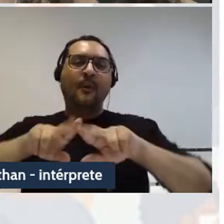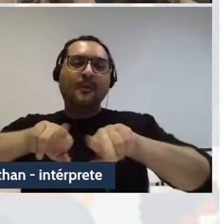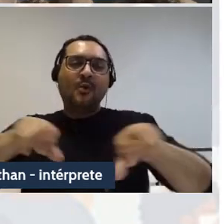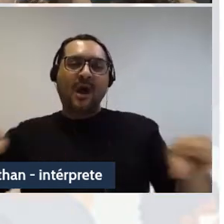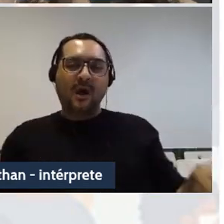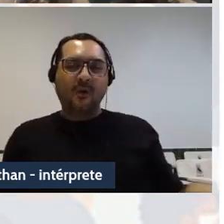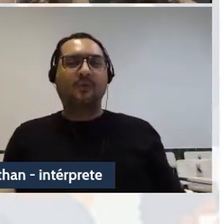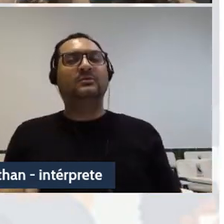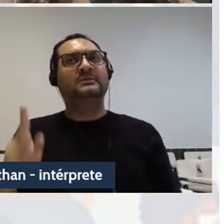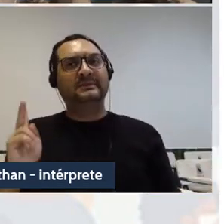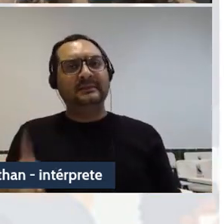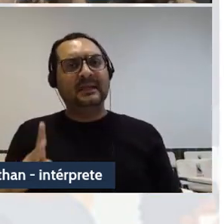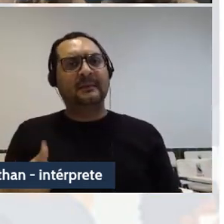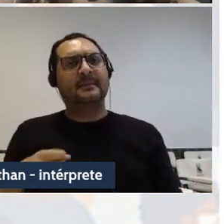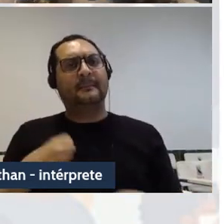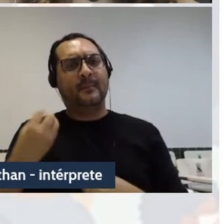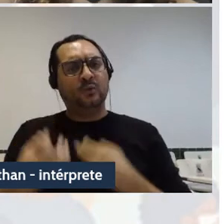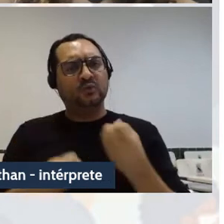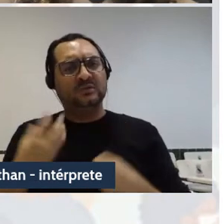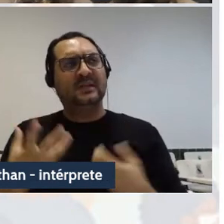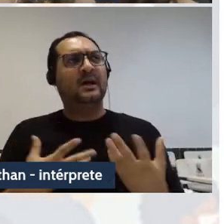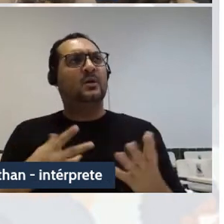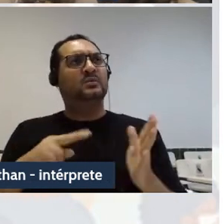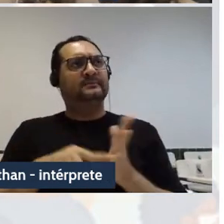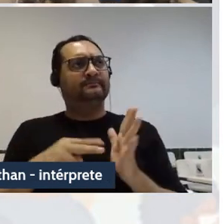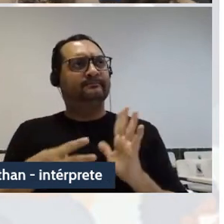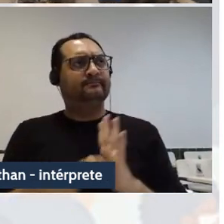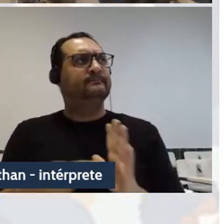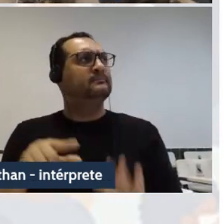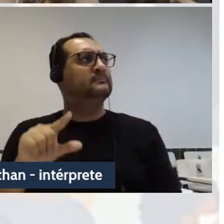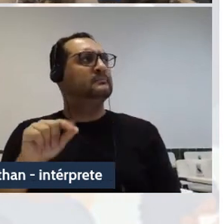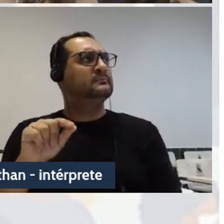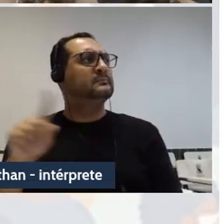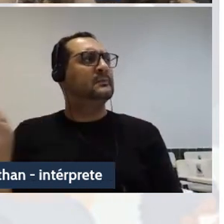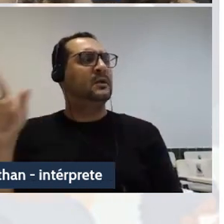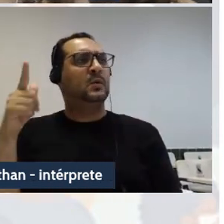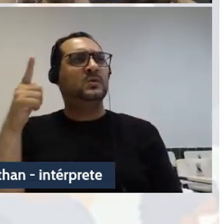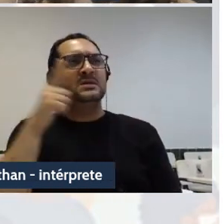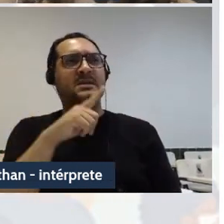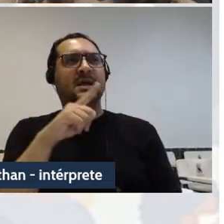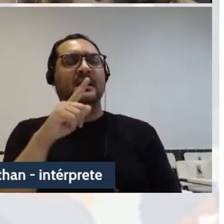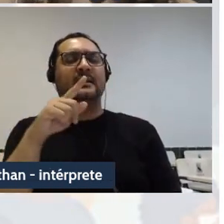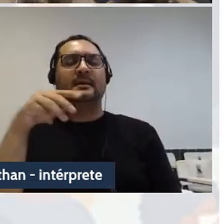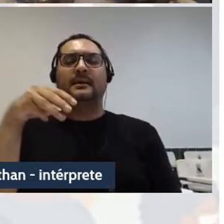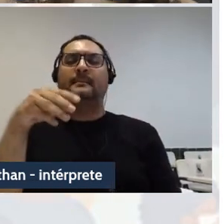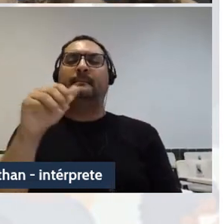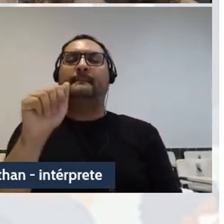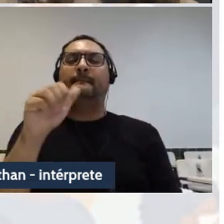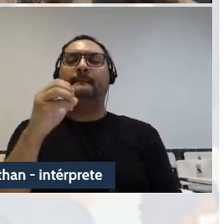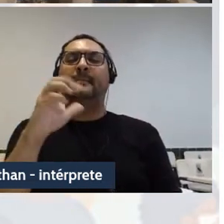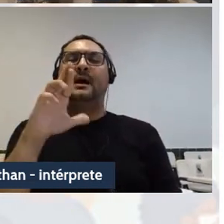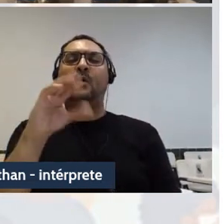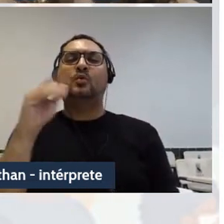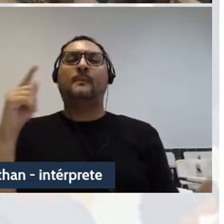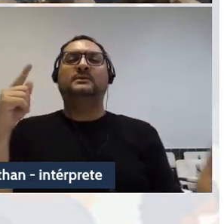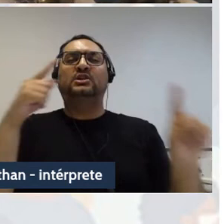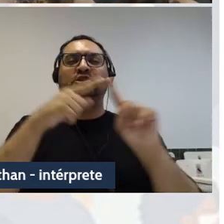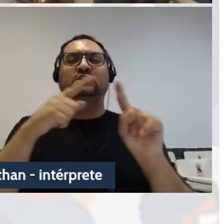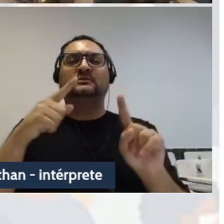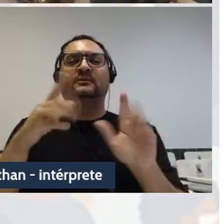aprendizagem significativa que leve ao alcance dos macro objetivos propostos pelo projeto da universidade.